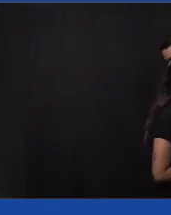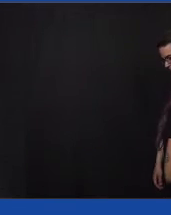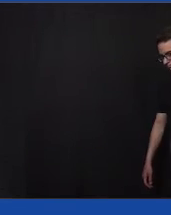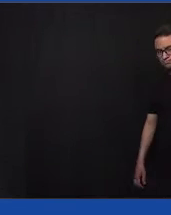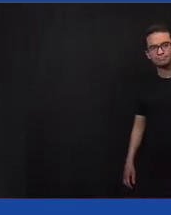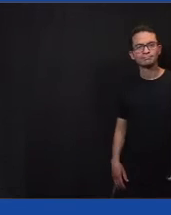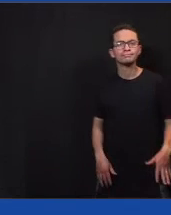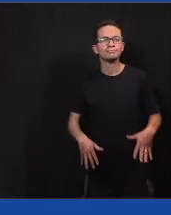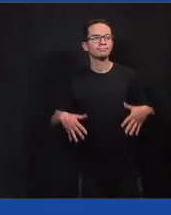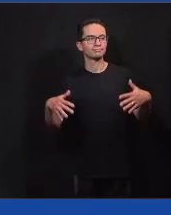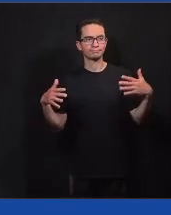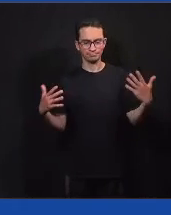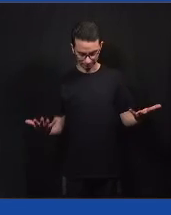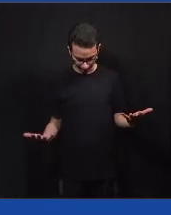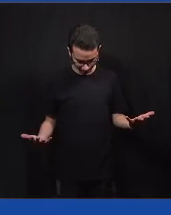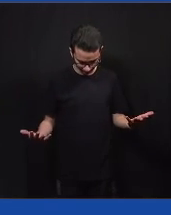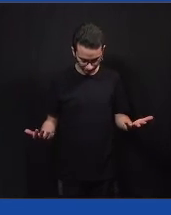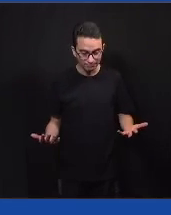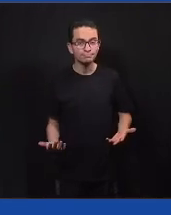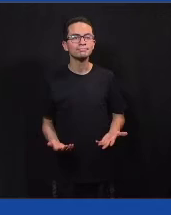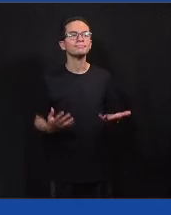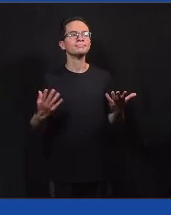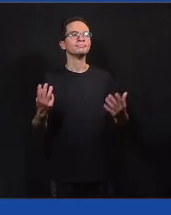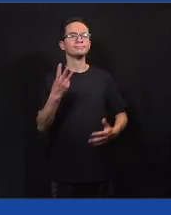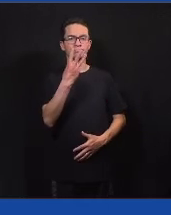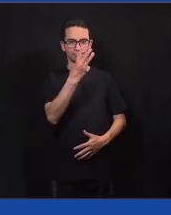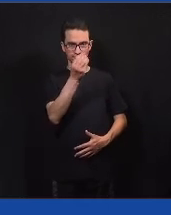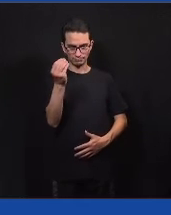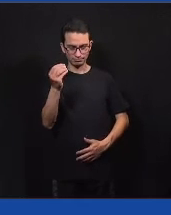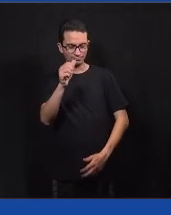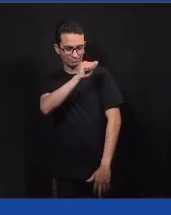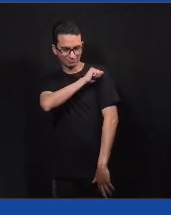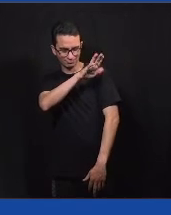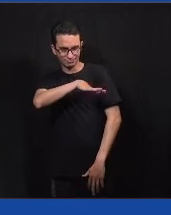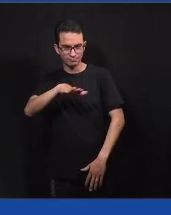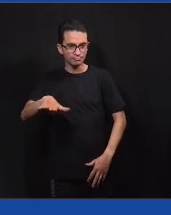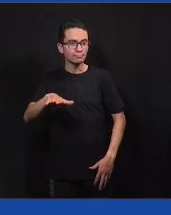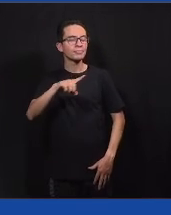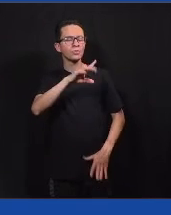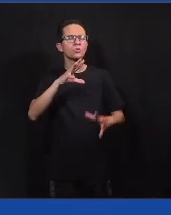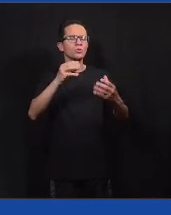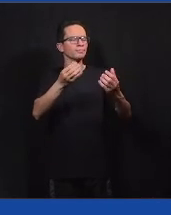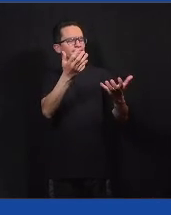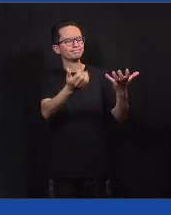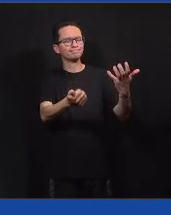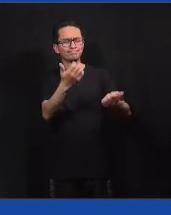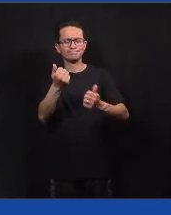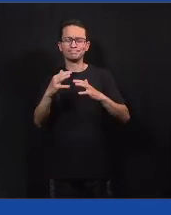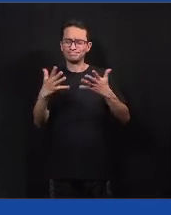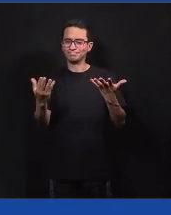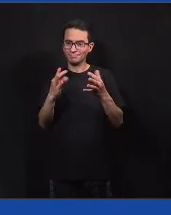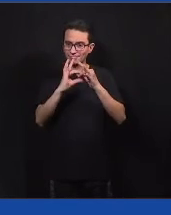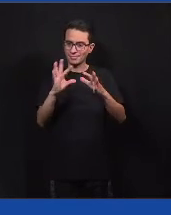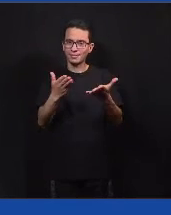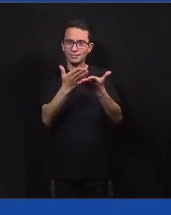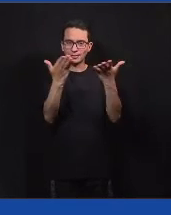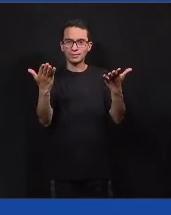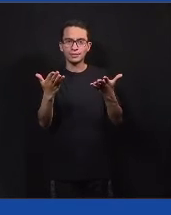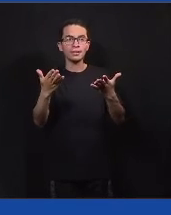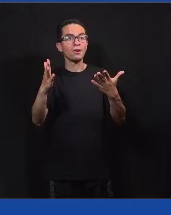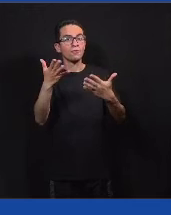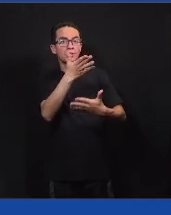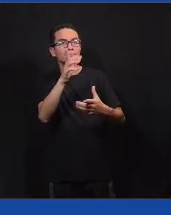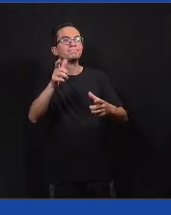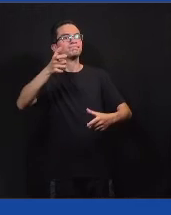receberam esse material e eu acho que a gente pode até divulgar também, se for de interesse do pessoal aí que está assistindo, a gente pode